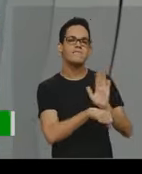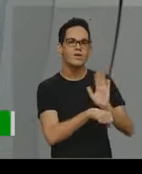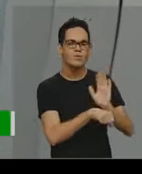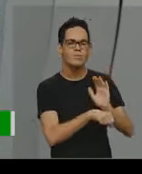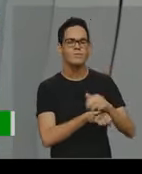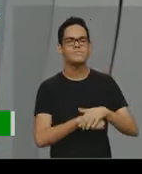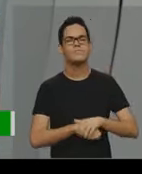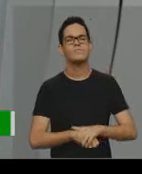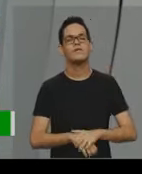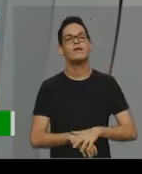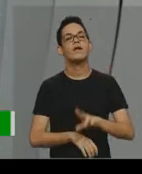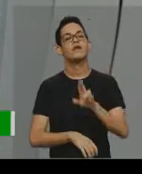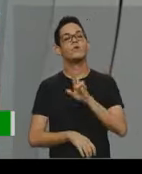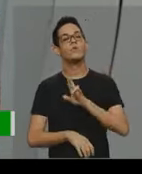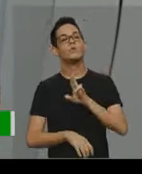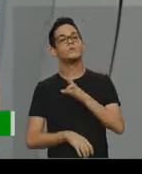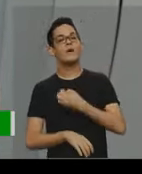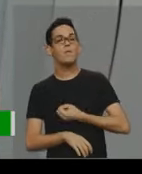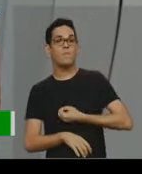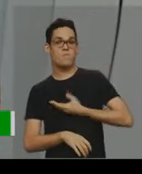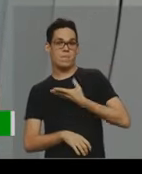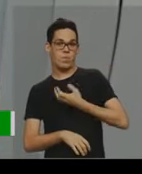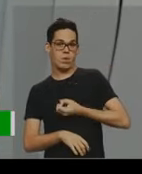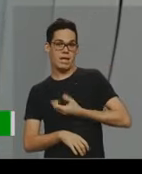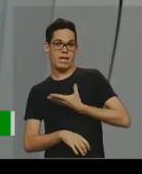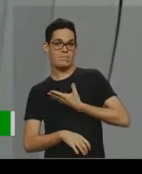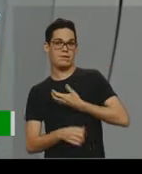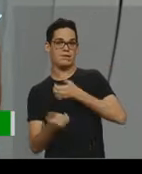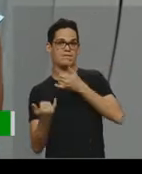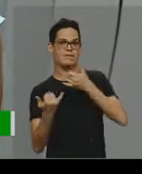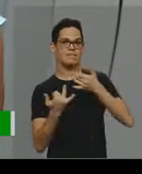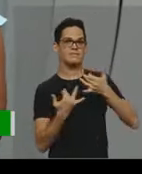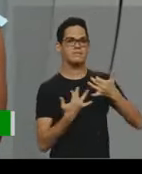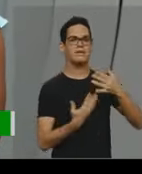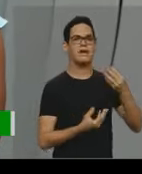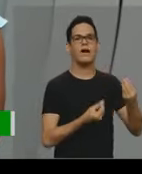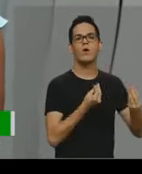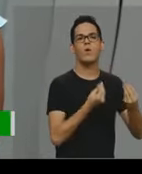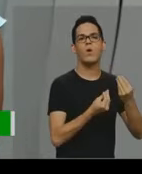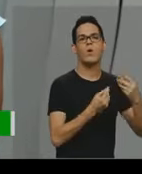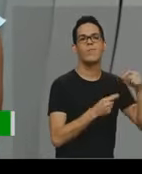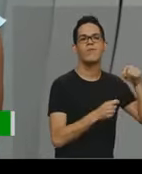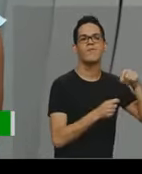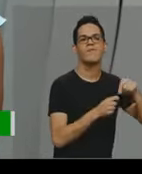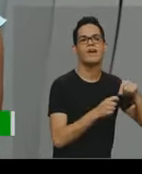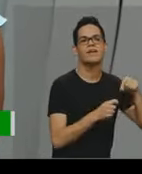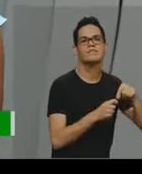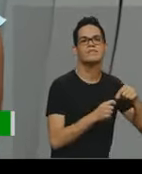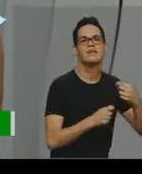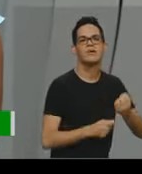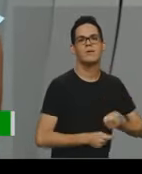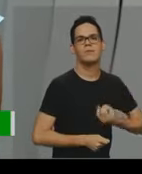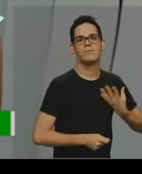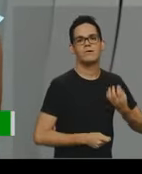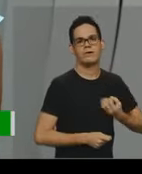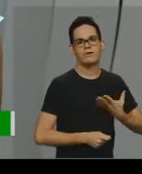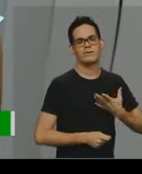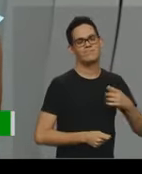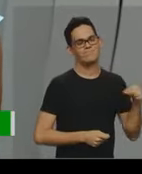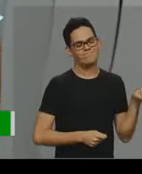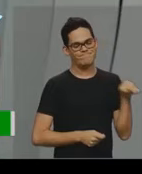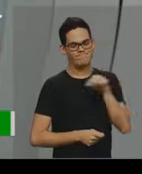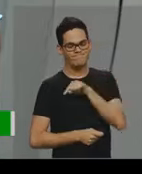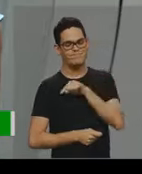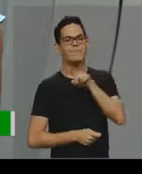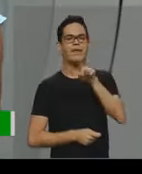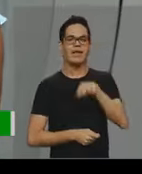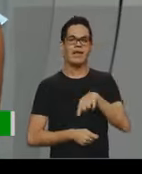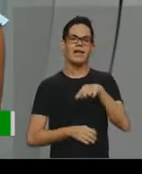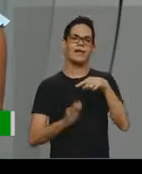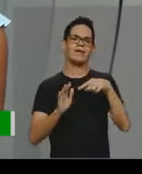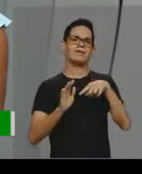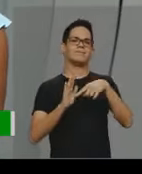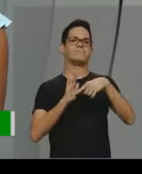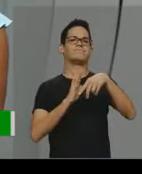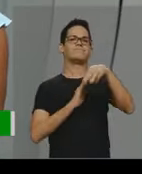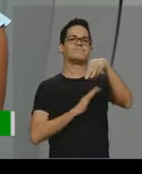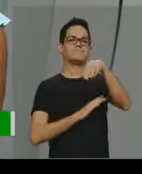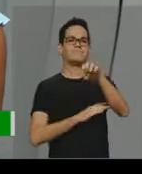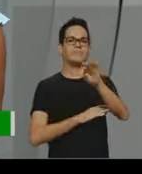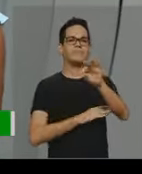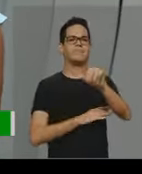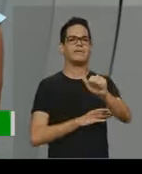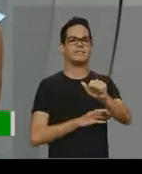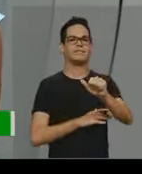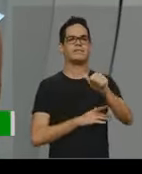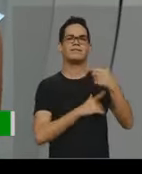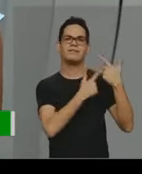exemplo, um poema que vai falar do fazer poético, isso também é metalinguagem, porque eu uso o poema